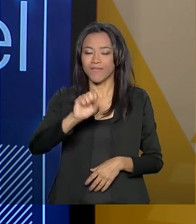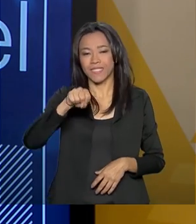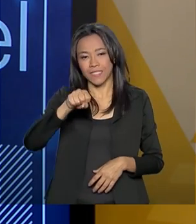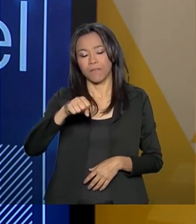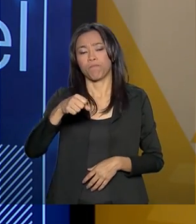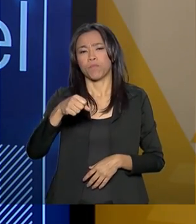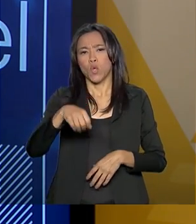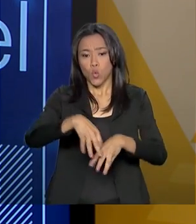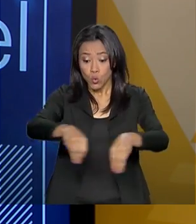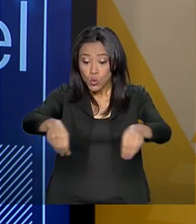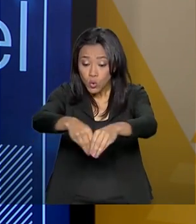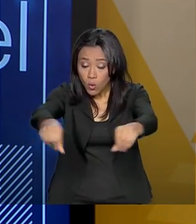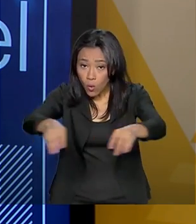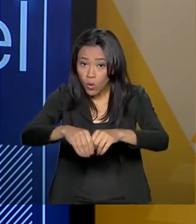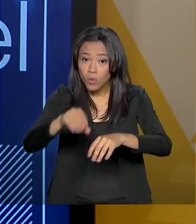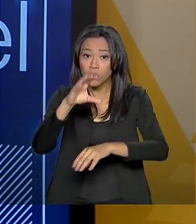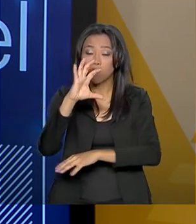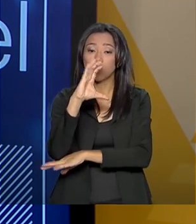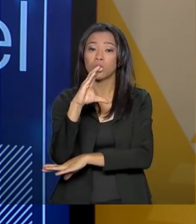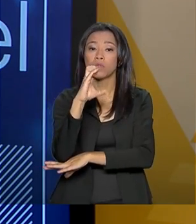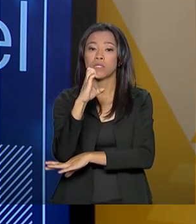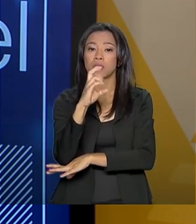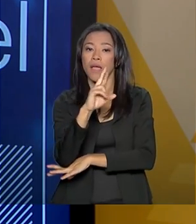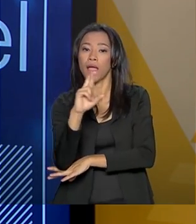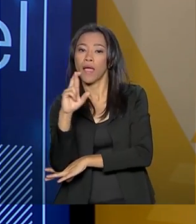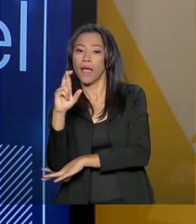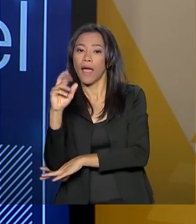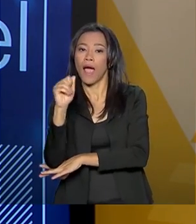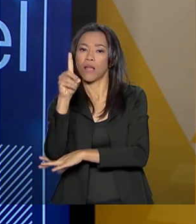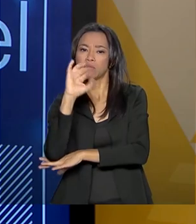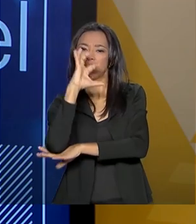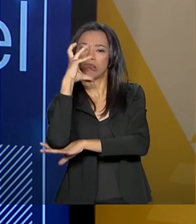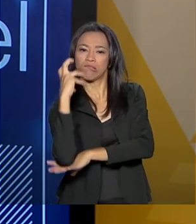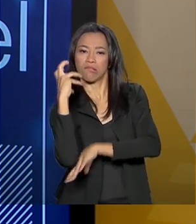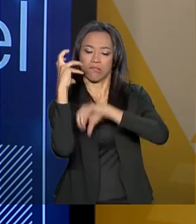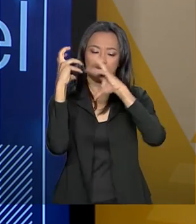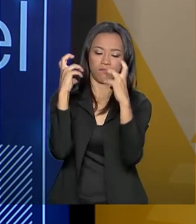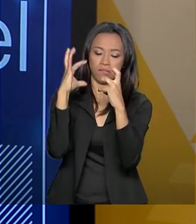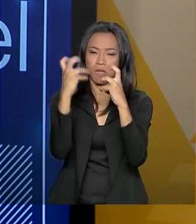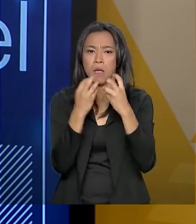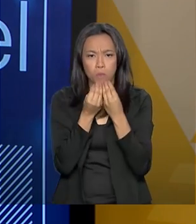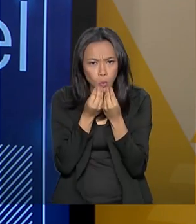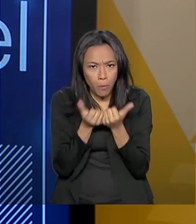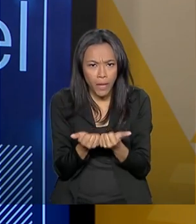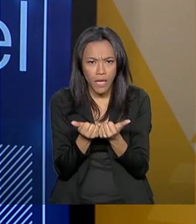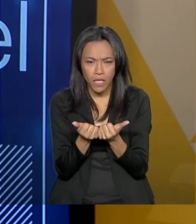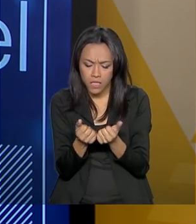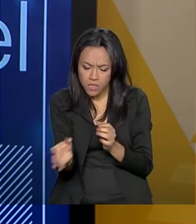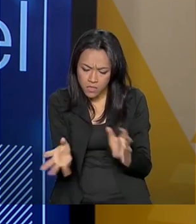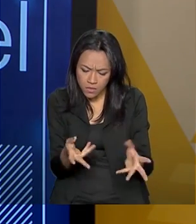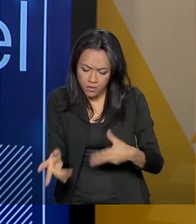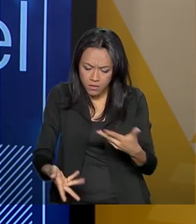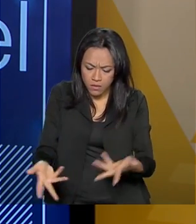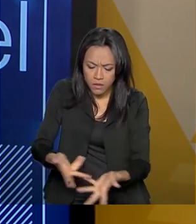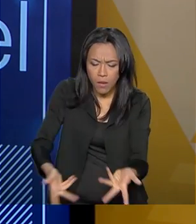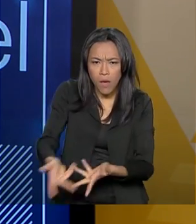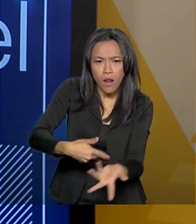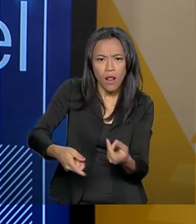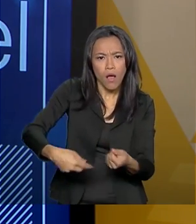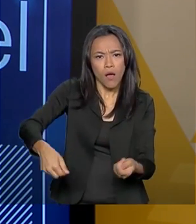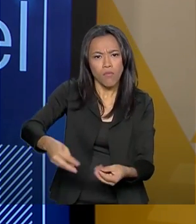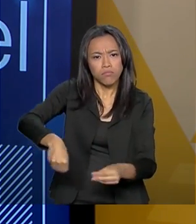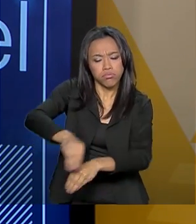Cerrado, são conservados, bem trabalhados, e eles vão ser deixados para as gerações futuras,